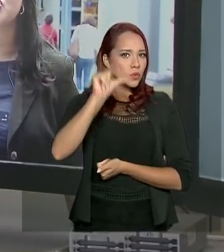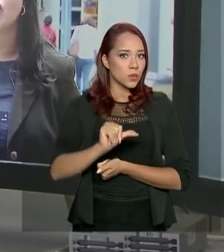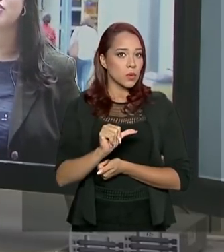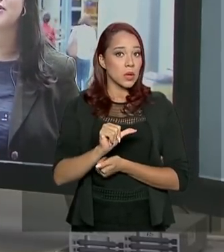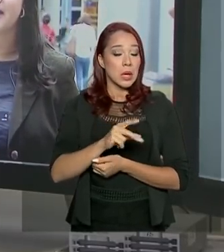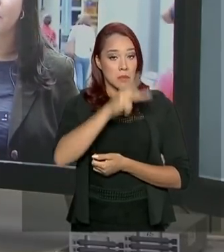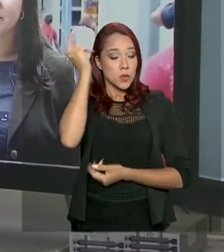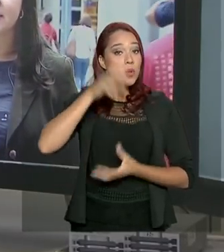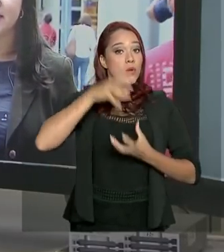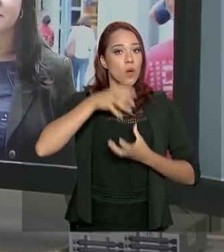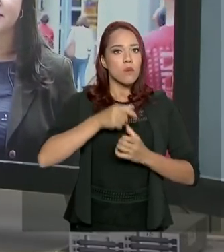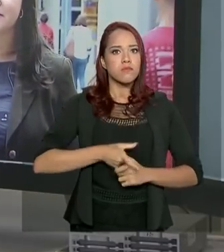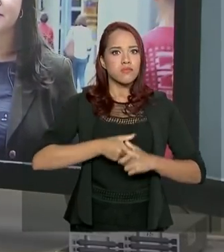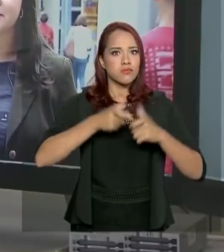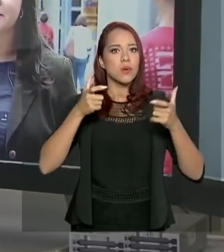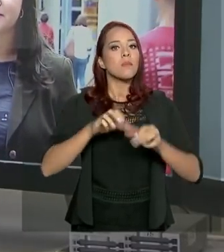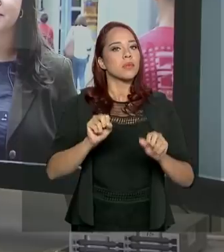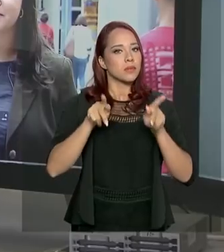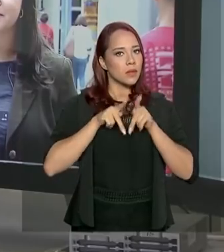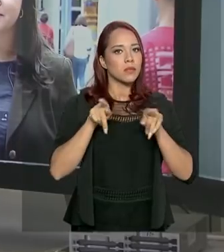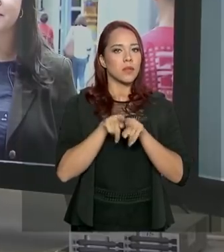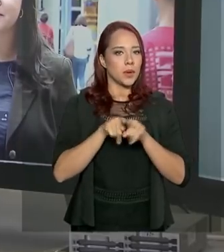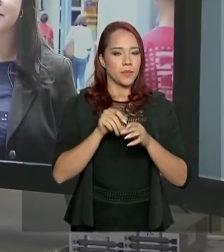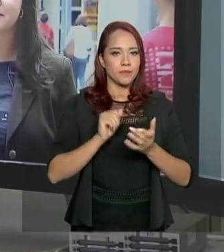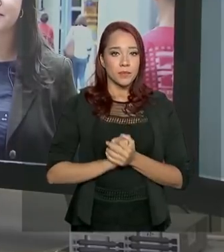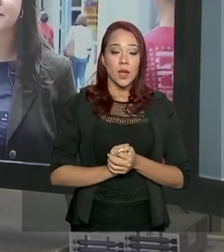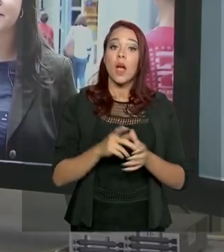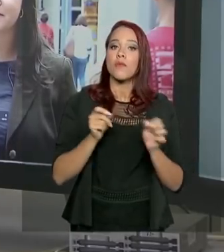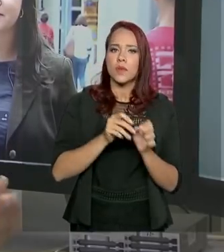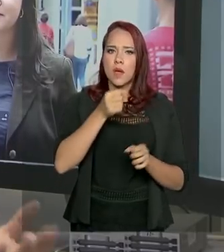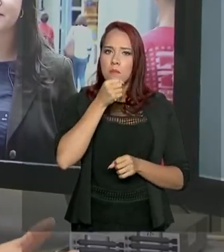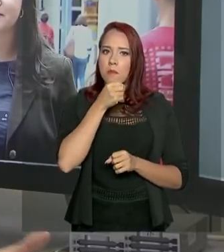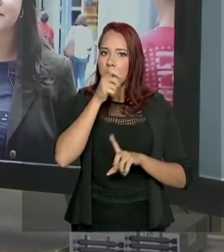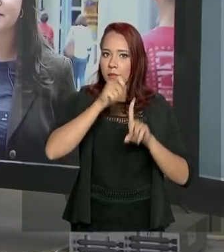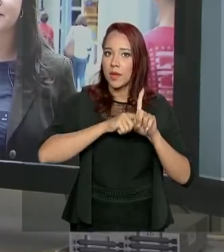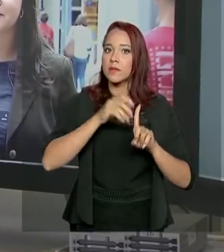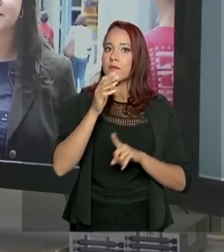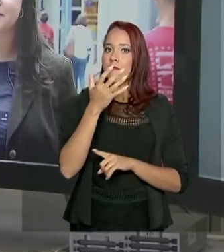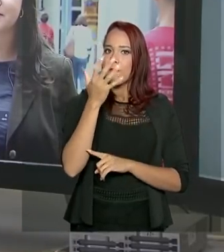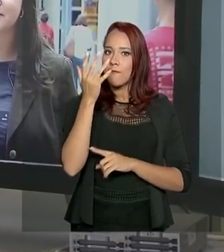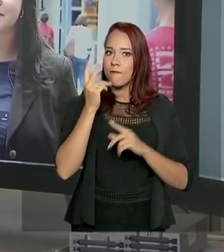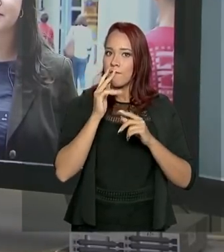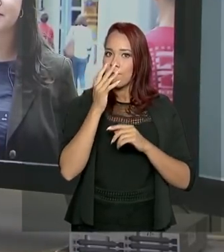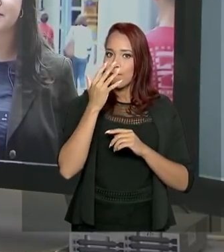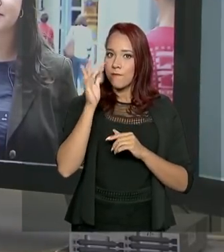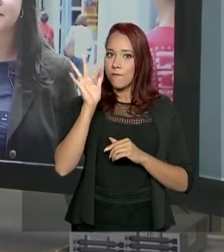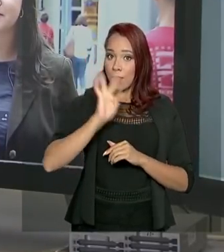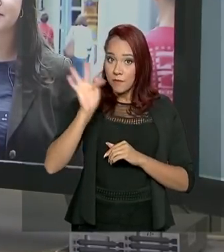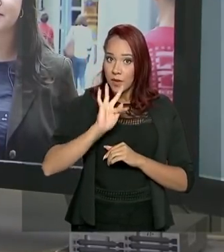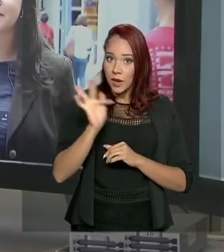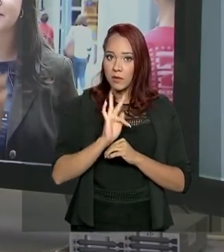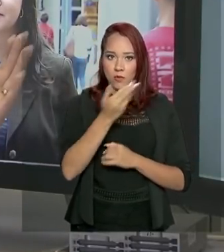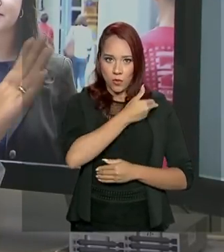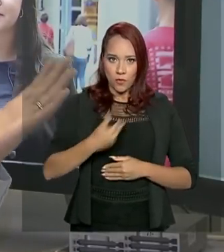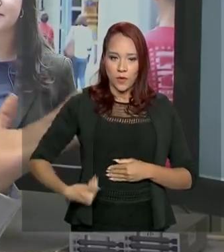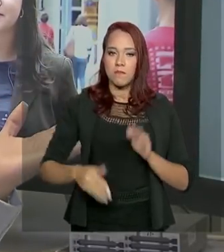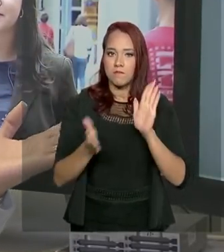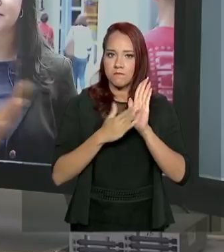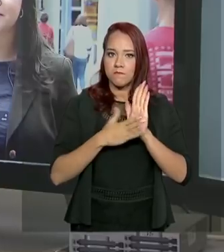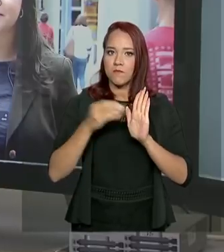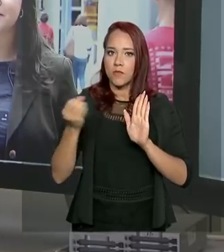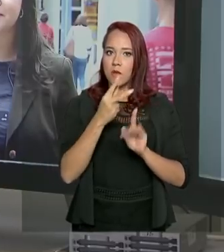número de idosos e aposentados. Eu fiz essa reportagem no mês de fevereiro, assim que o governo federal apresentou a proposta da nova